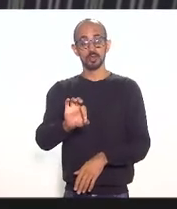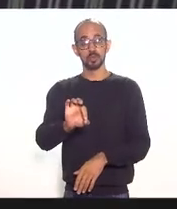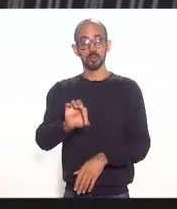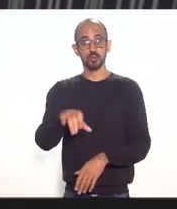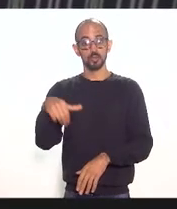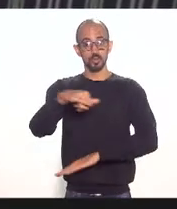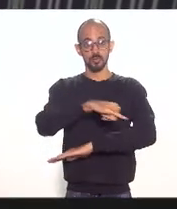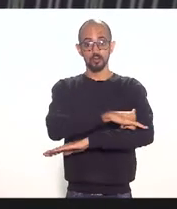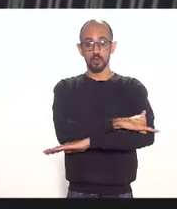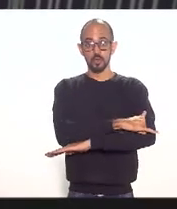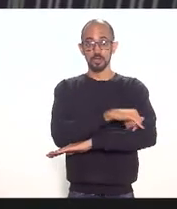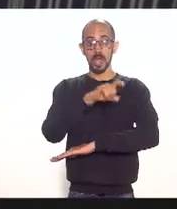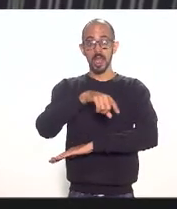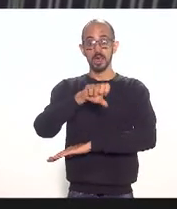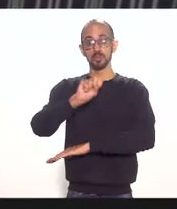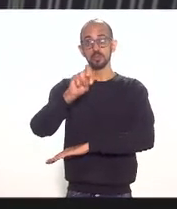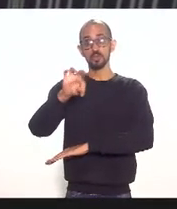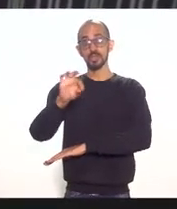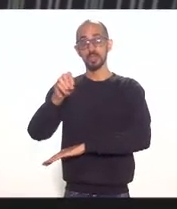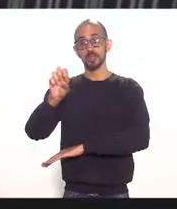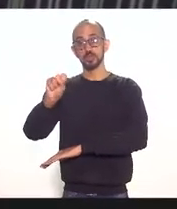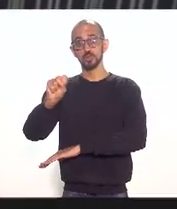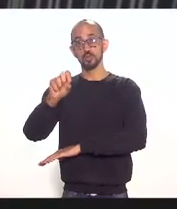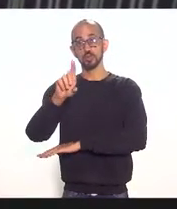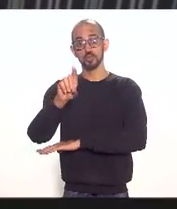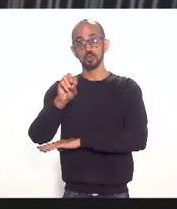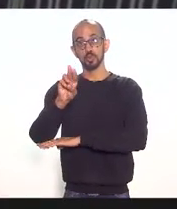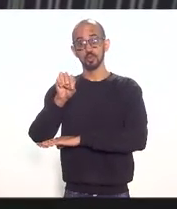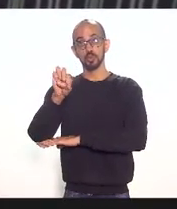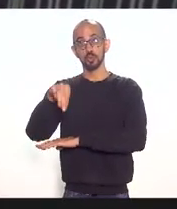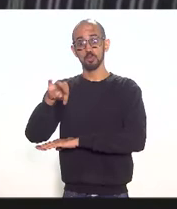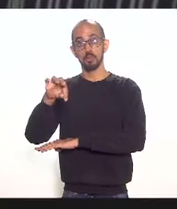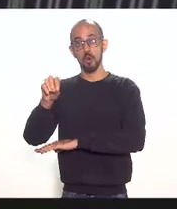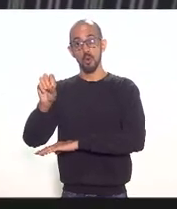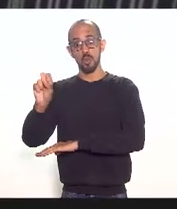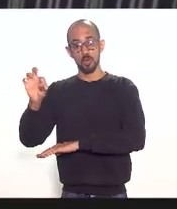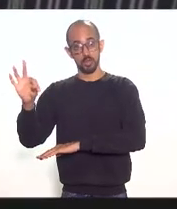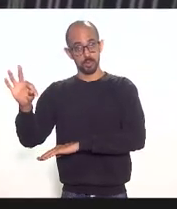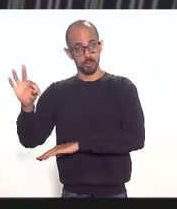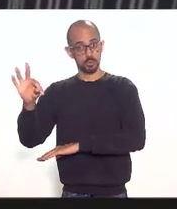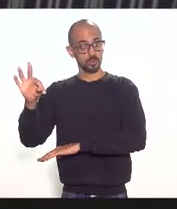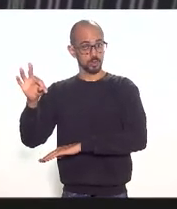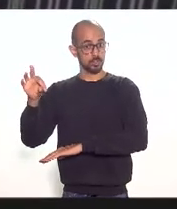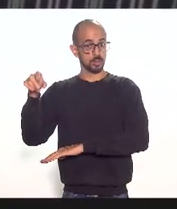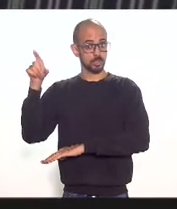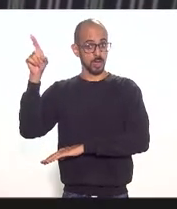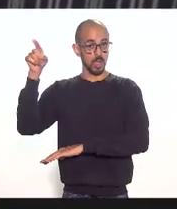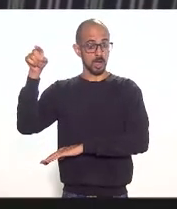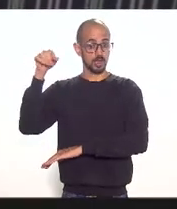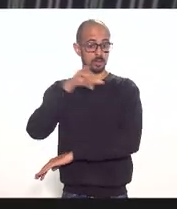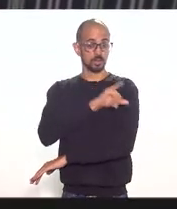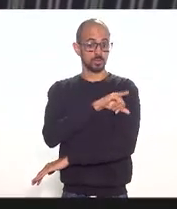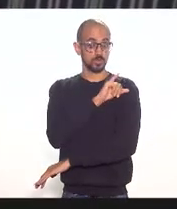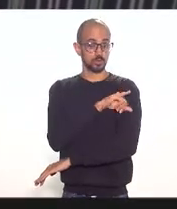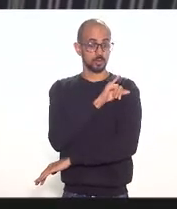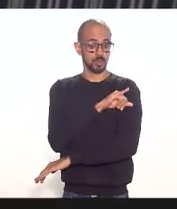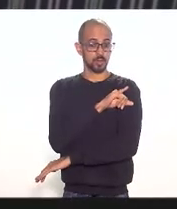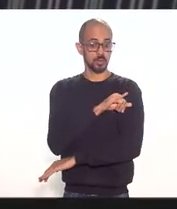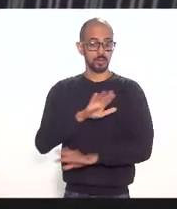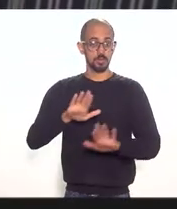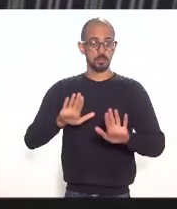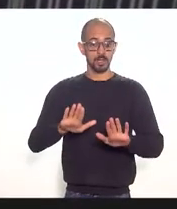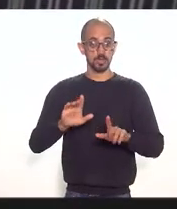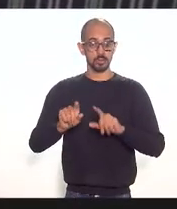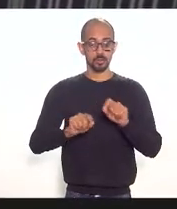Dumont o Santos Dumont o Santos Dumont perdoe negócio de anglicismo mas aviação o by the book é inglês ou